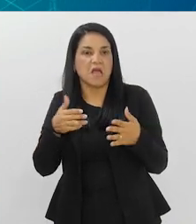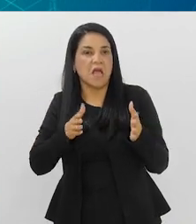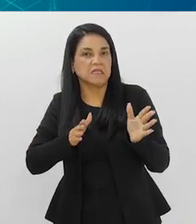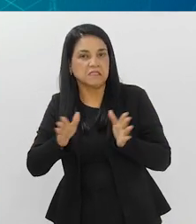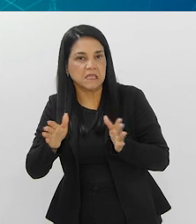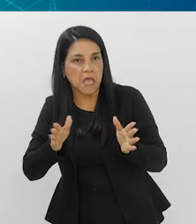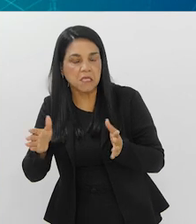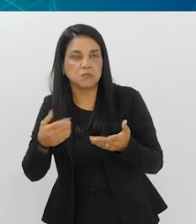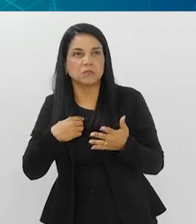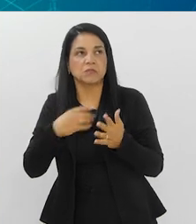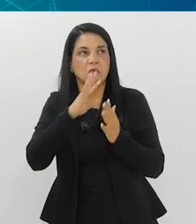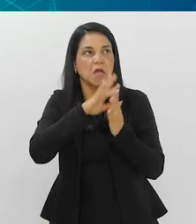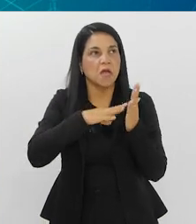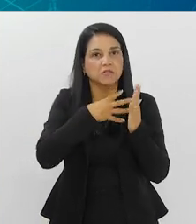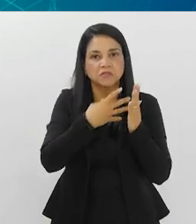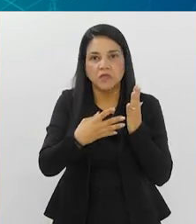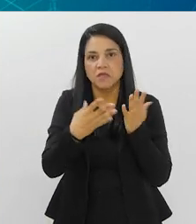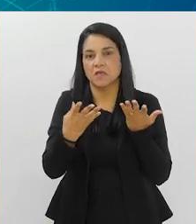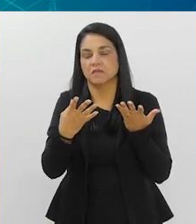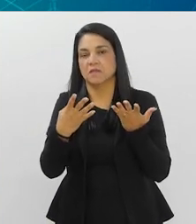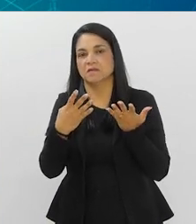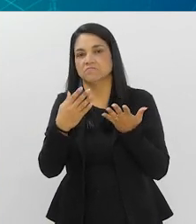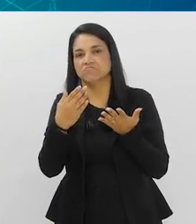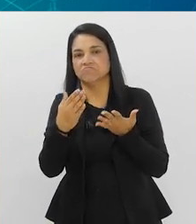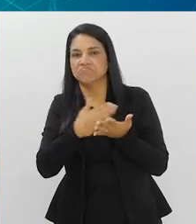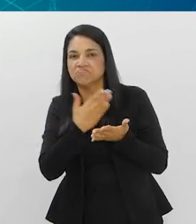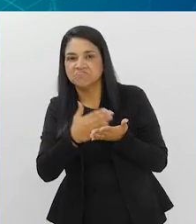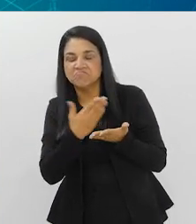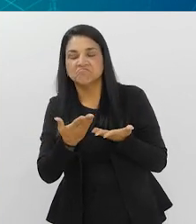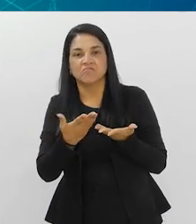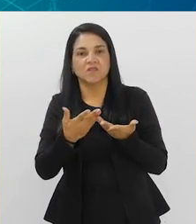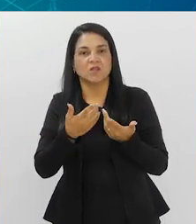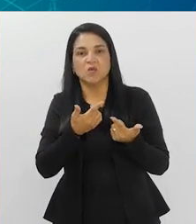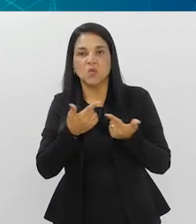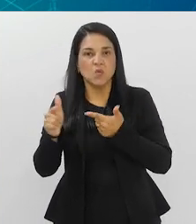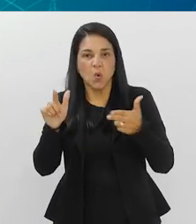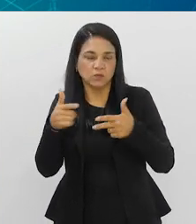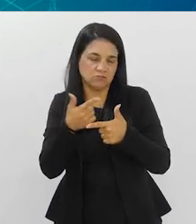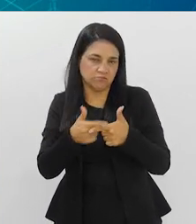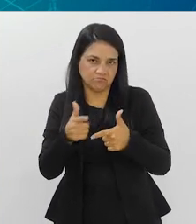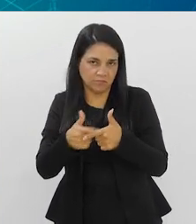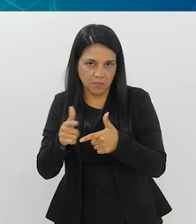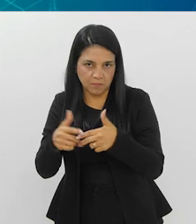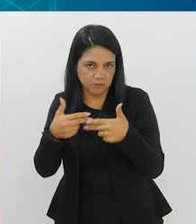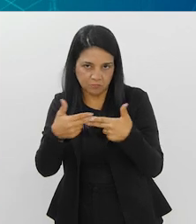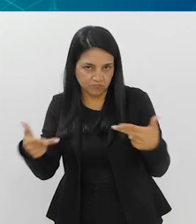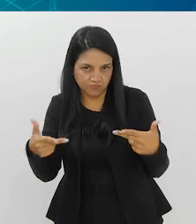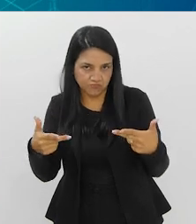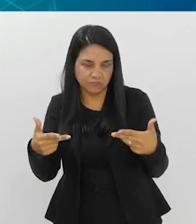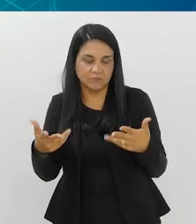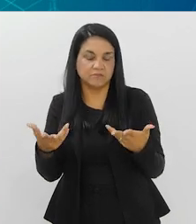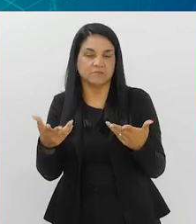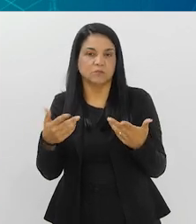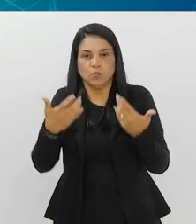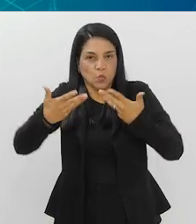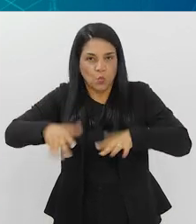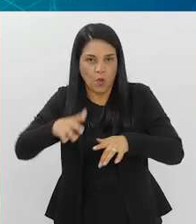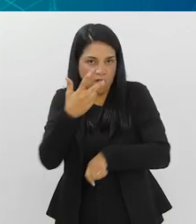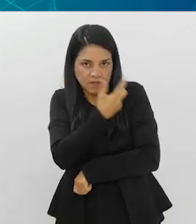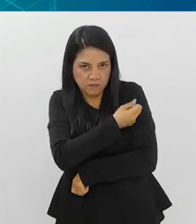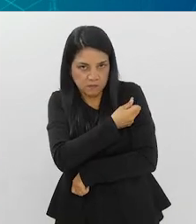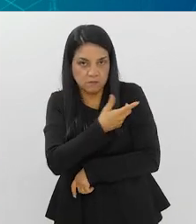inclusive acesso à agenda, né, entre outros. é o seguinte,